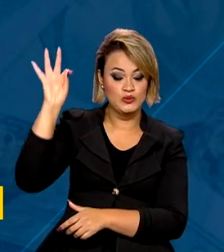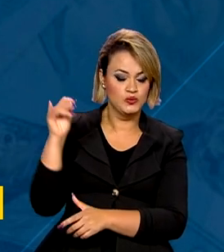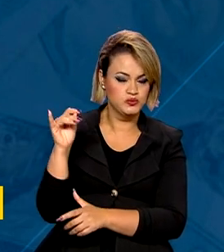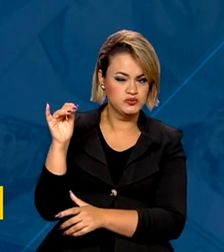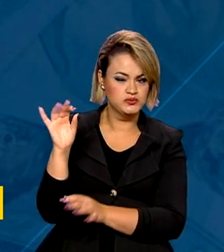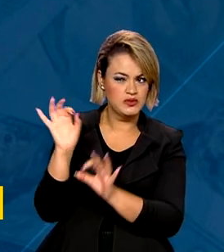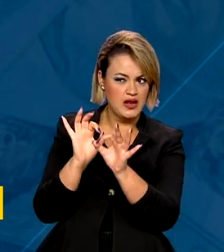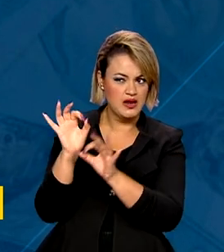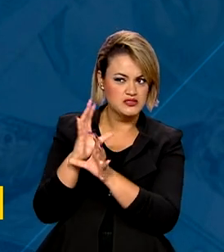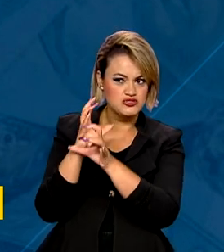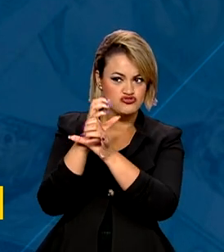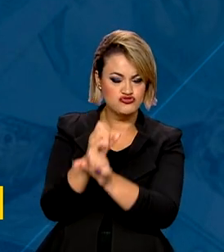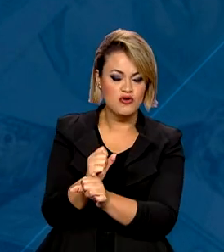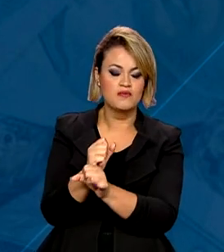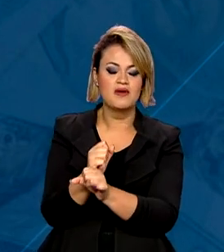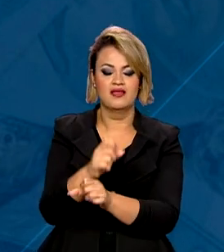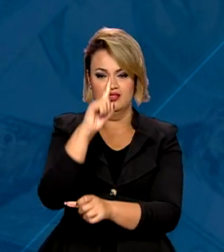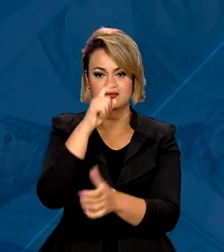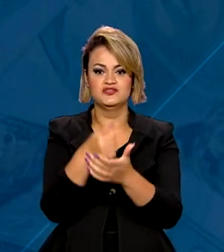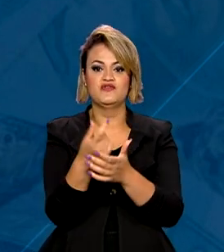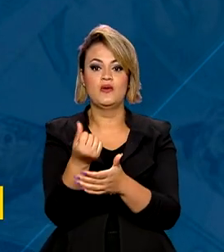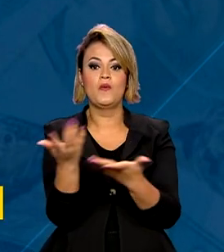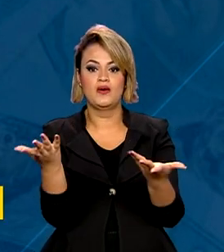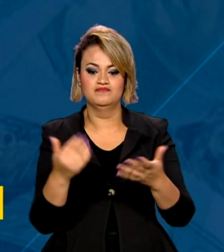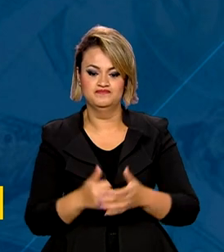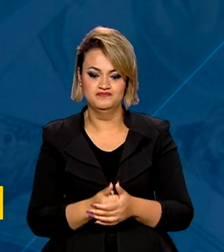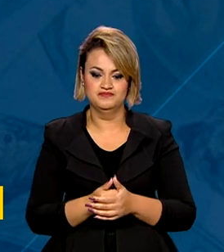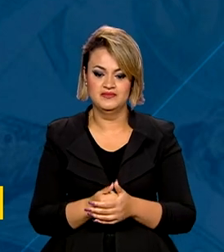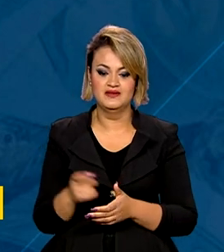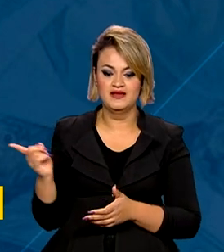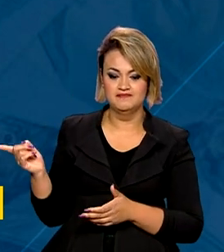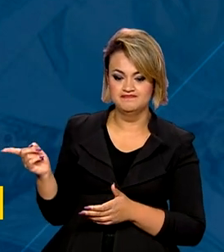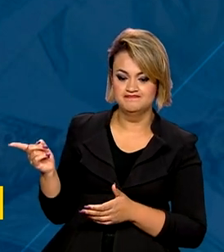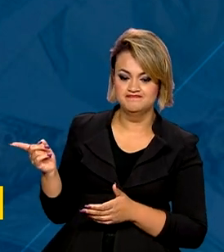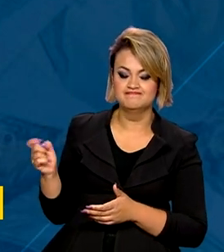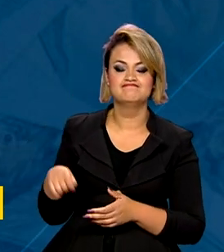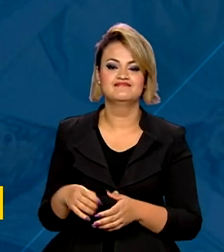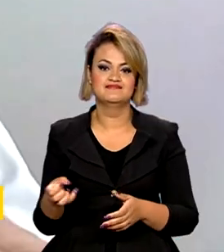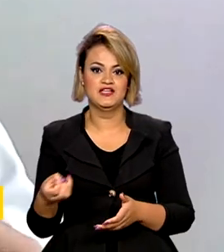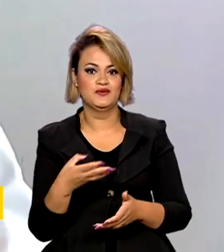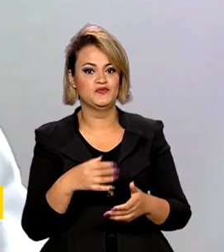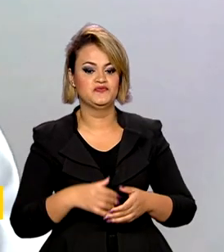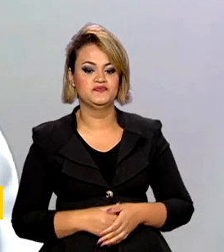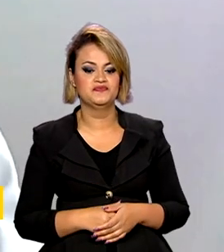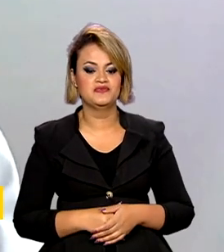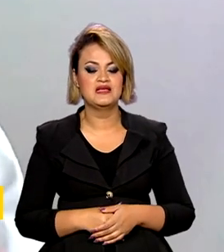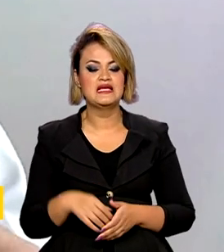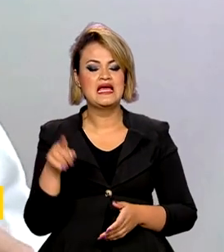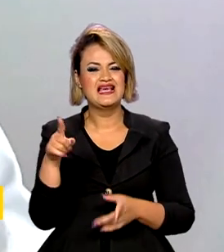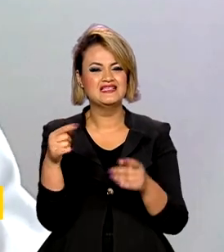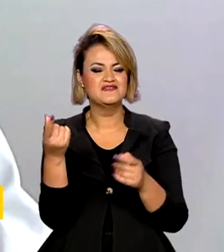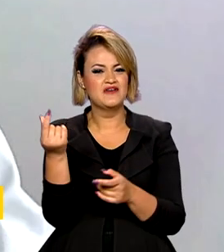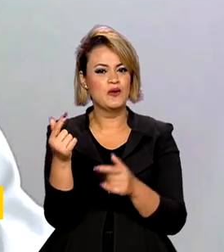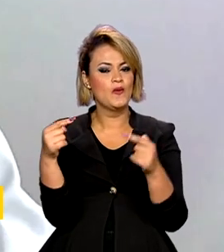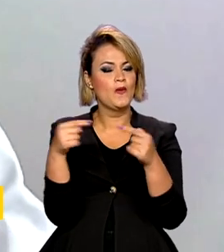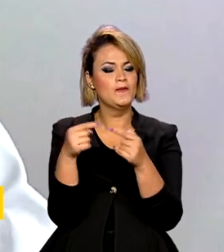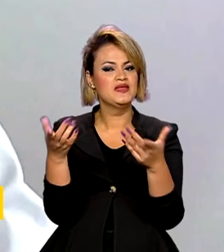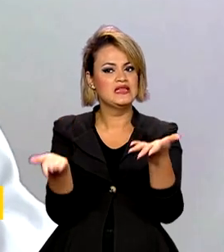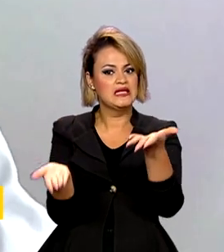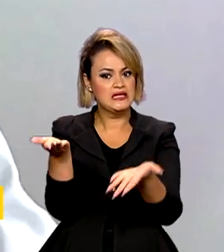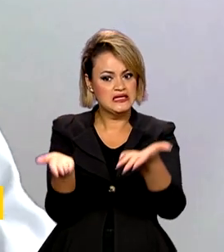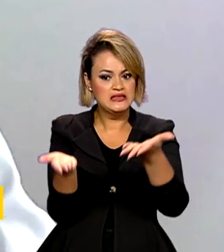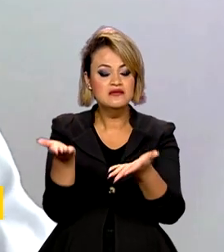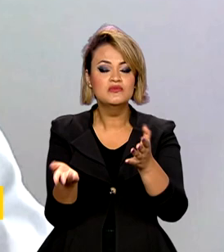do PIB dos dois anos anteriores. A soma resultava no novo valor. Equivale, equilibra